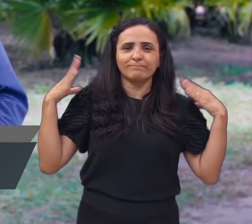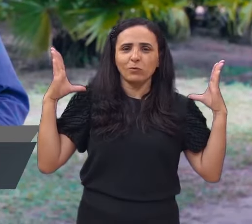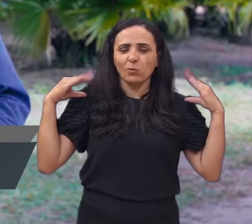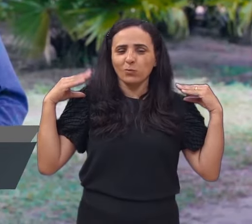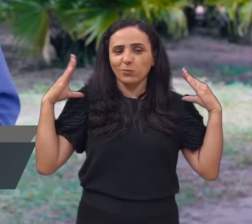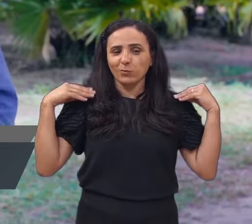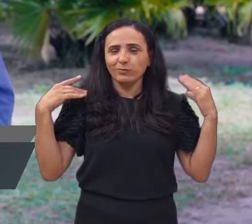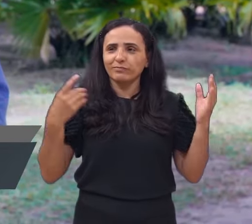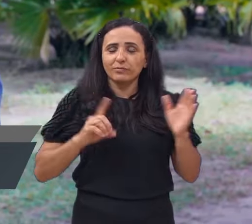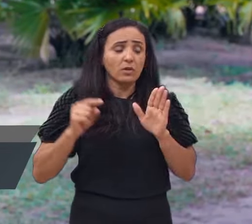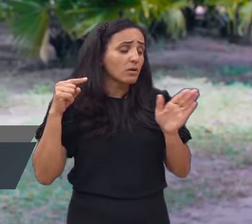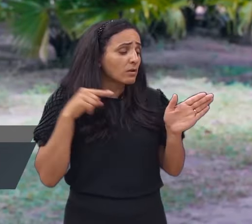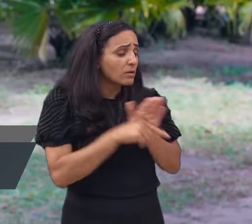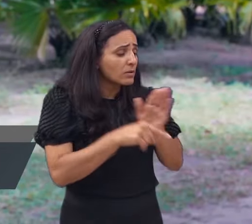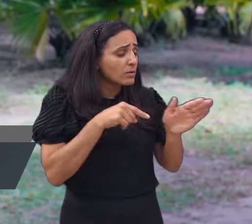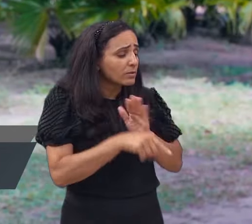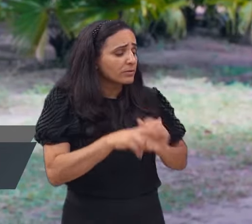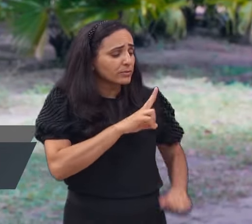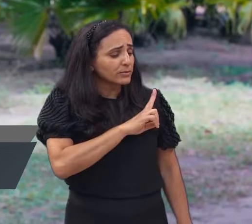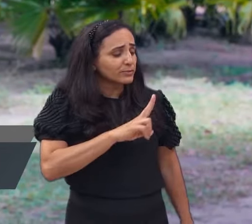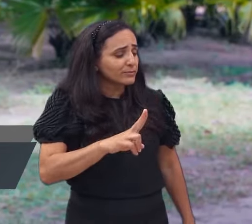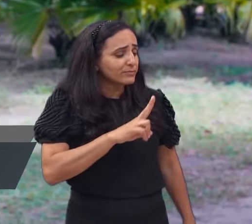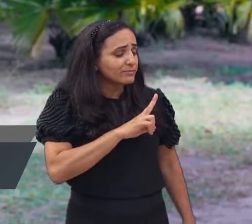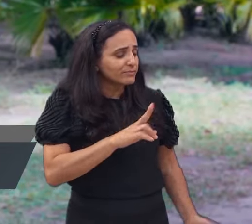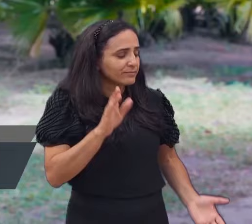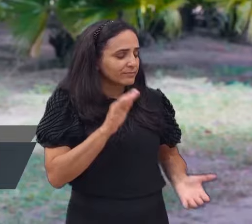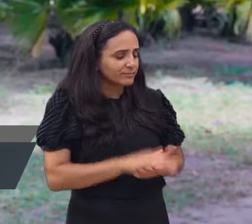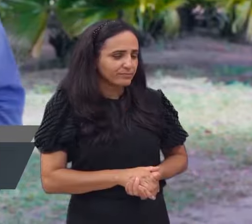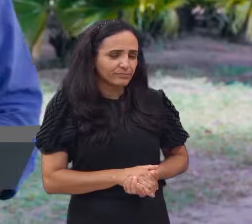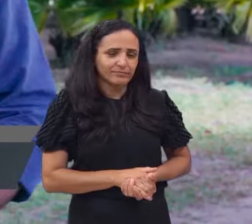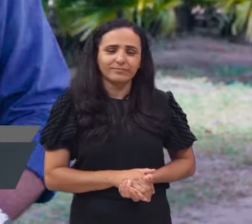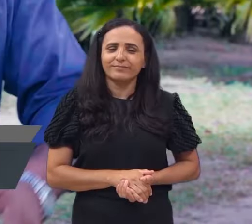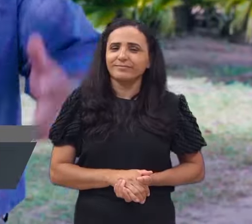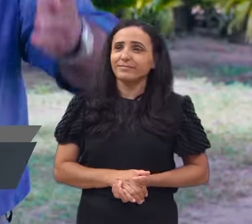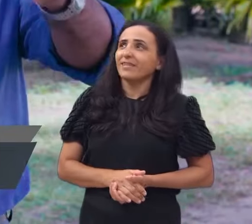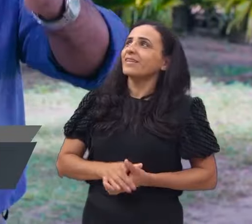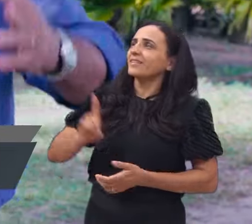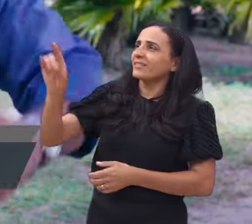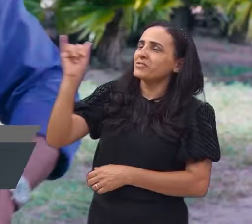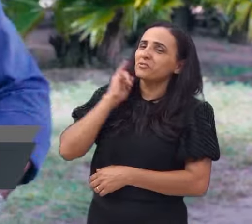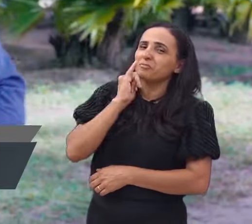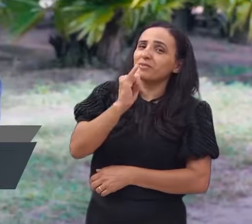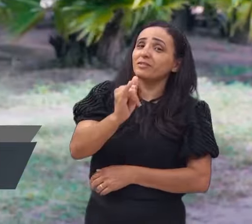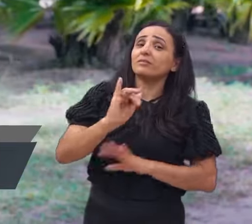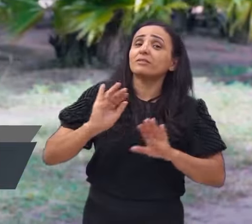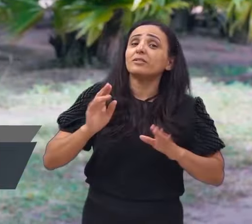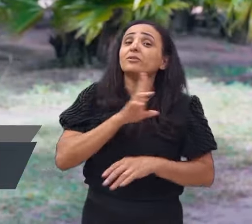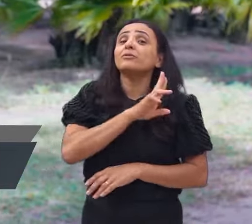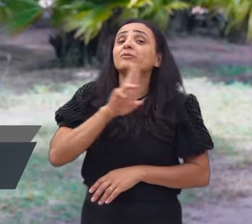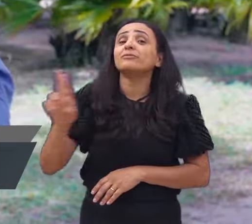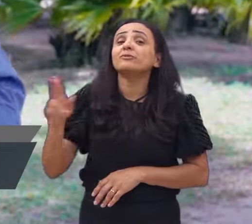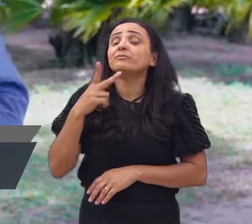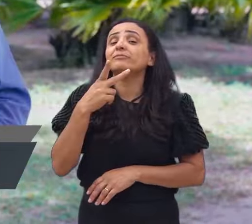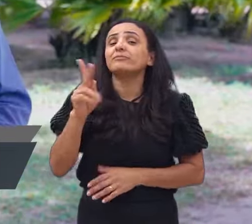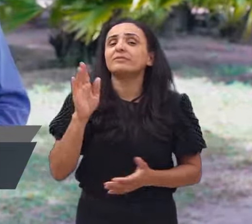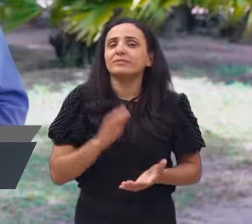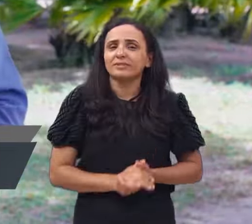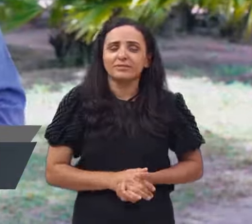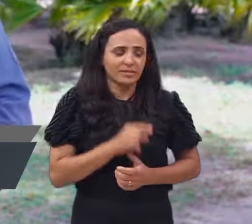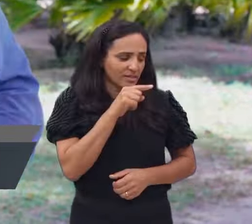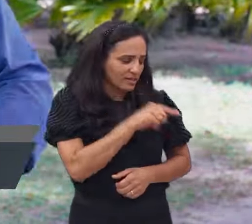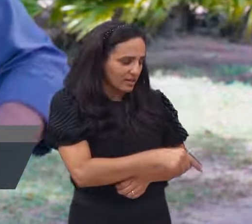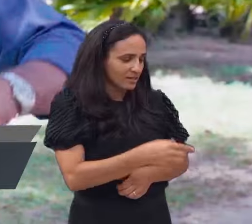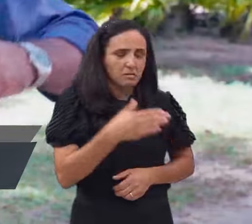a pergunta é, qual é o teu nome? Qual é o teu nome? Aleluia! E o Senhor te pergunta também, nesta oportunidade, qual é o teu nome?